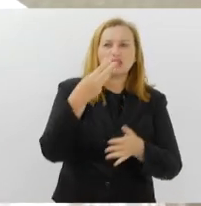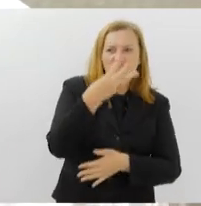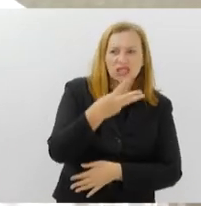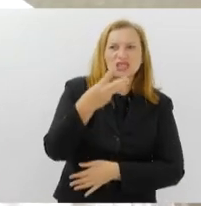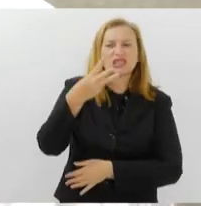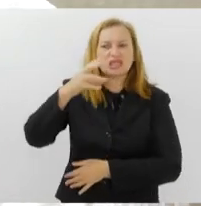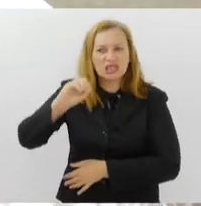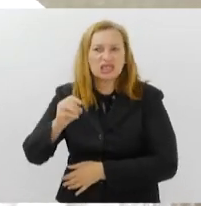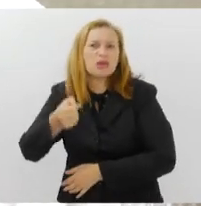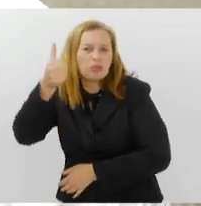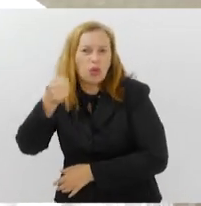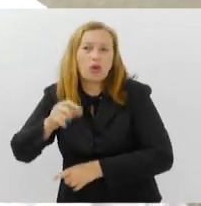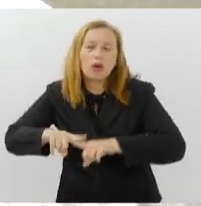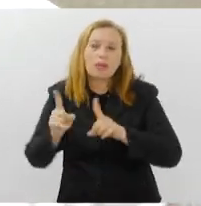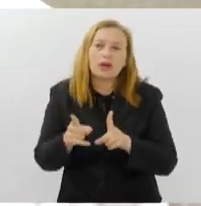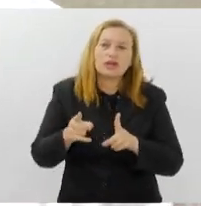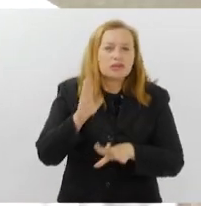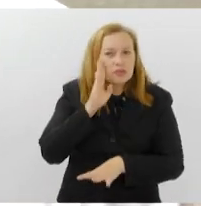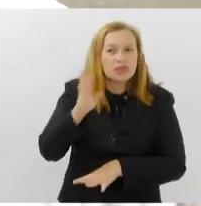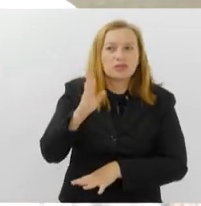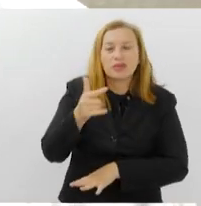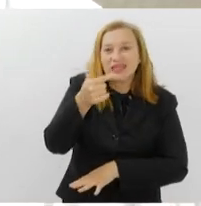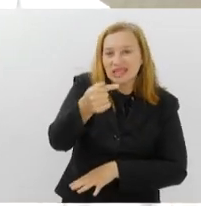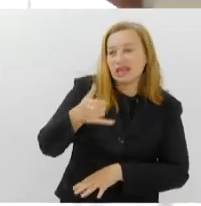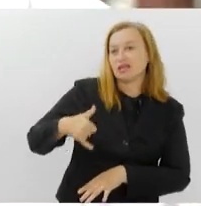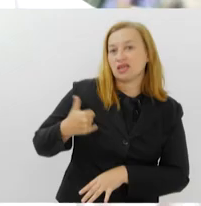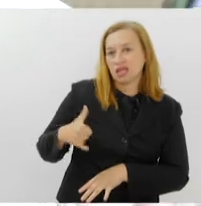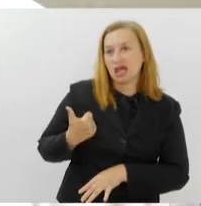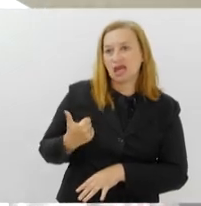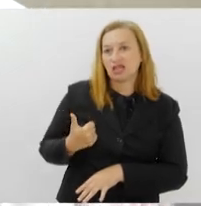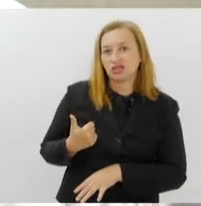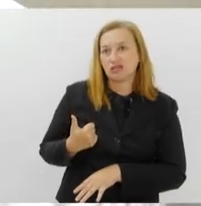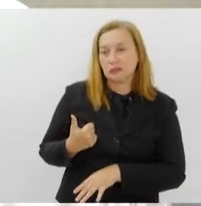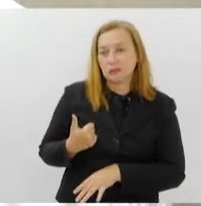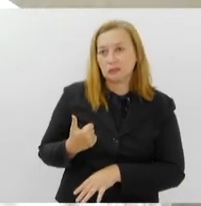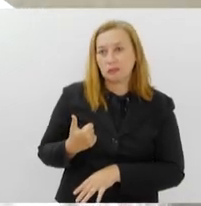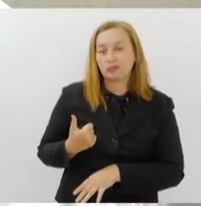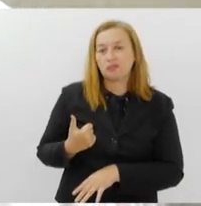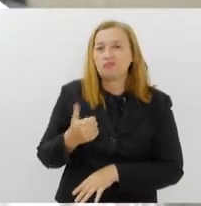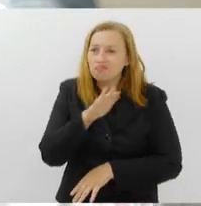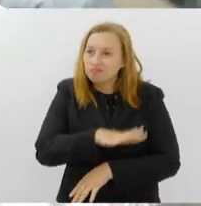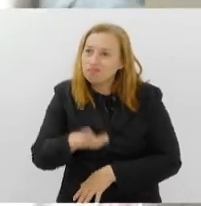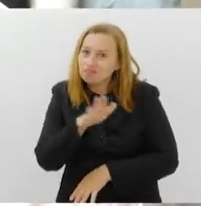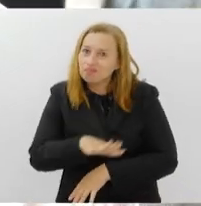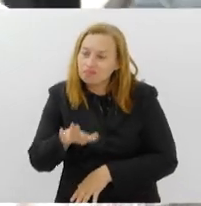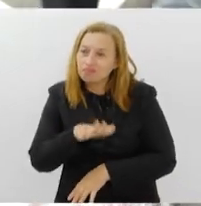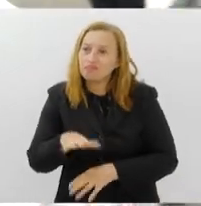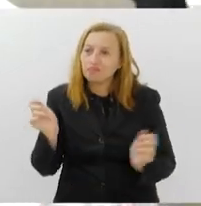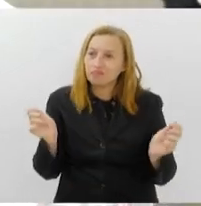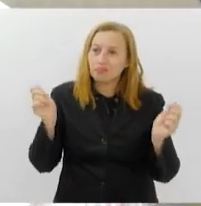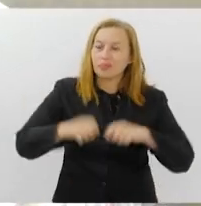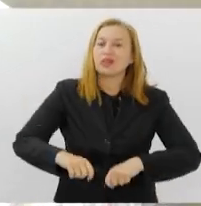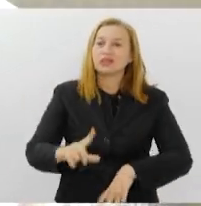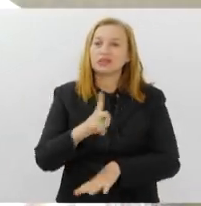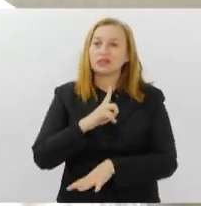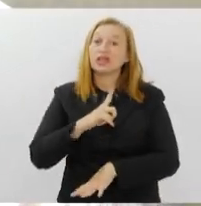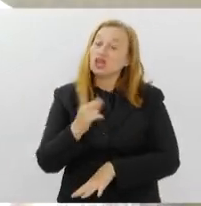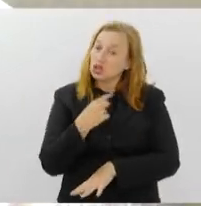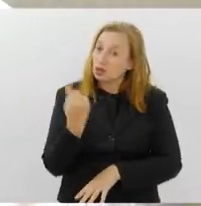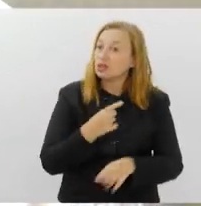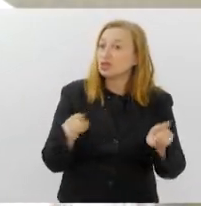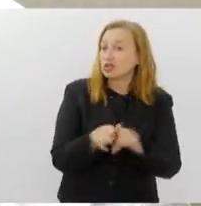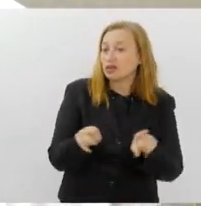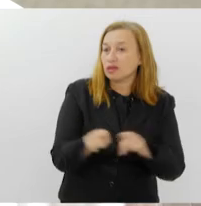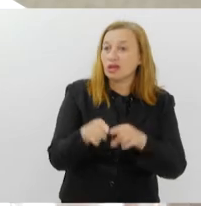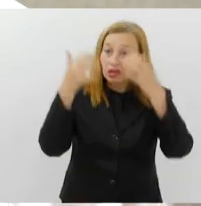poucos anos, mas principalmente ali, sete anos de idade, a criança tem uma capacidade, todos nós temos, chamada